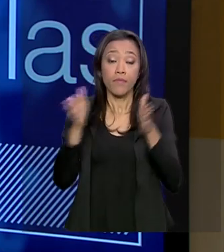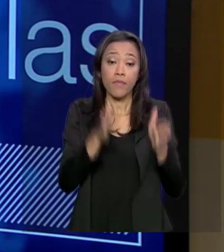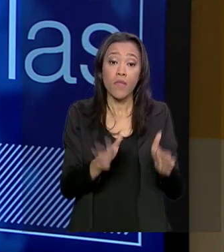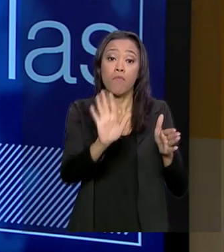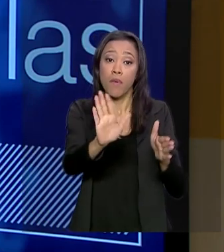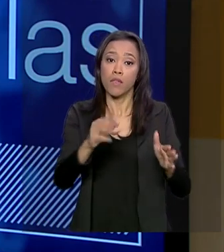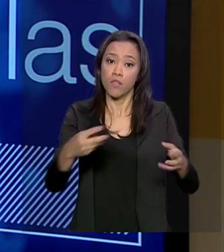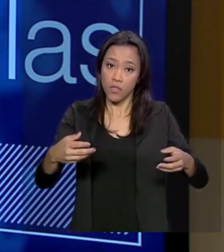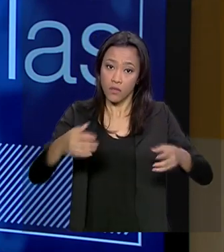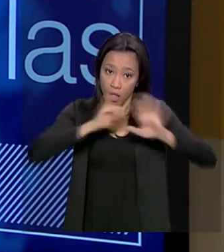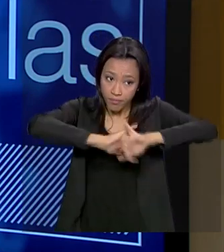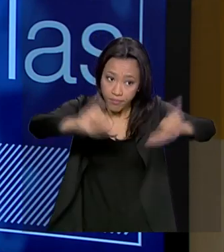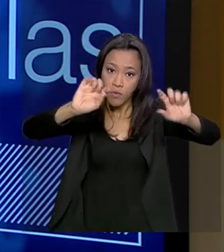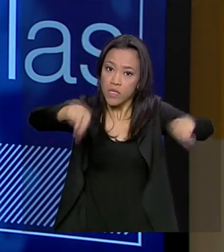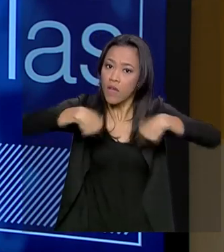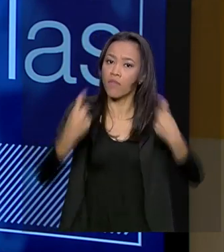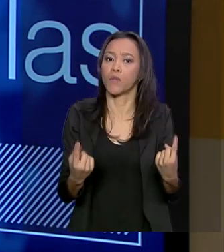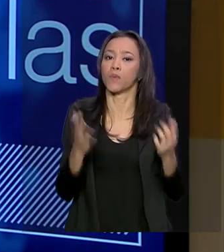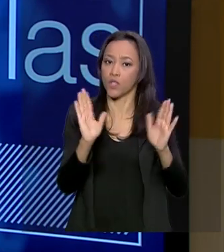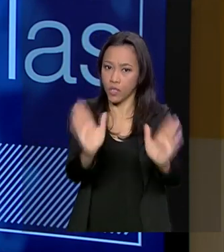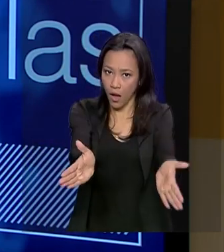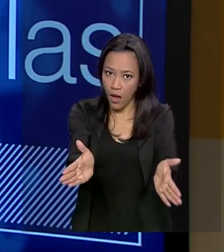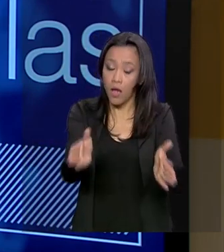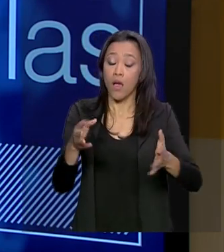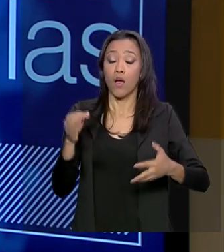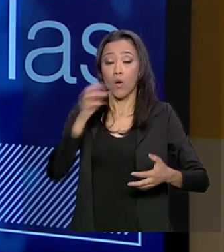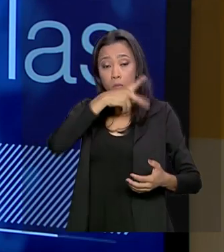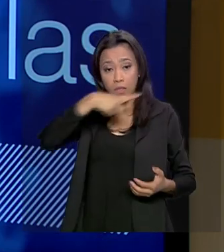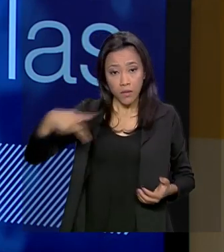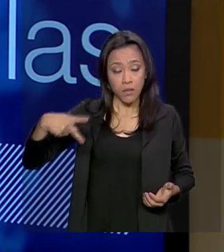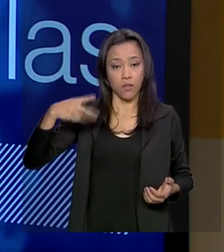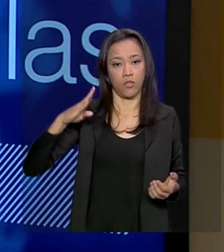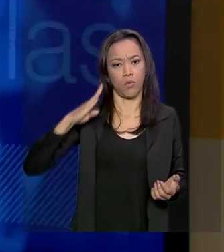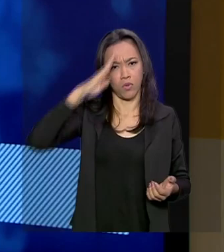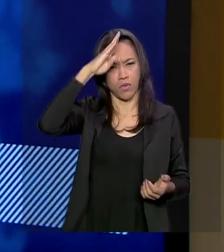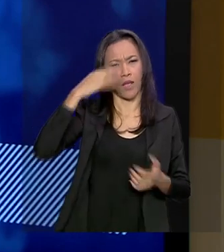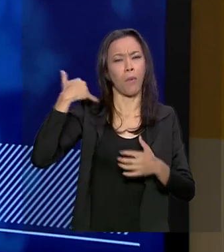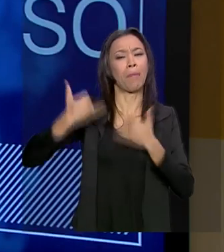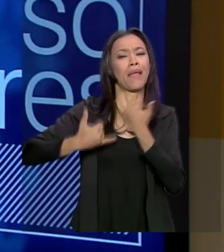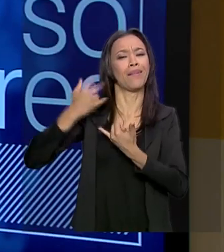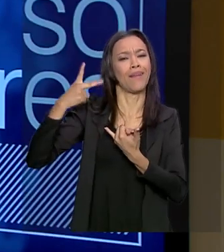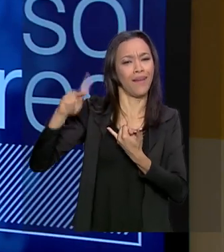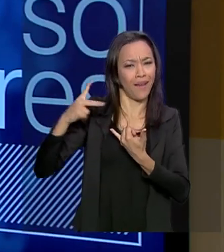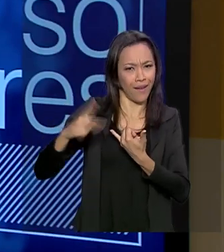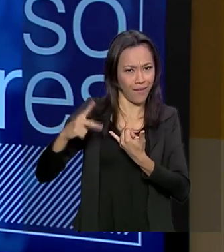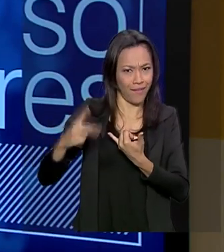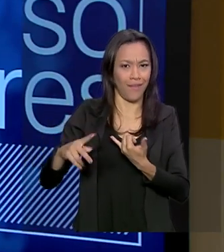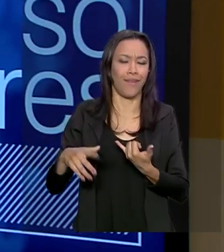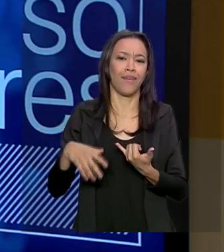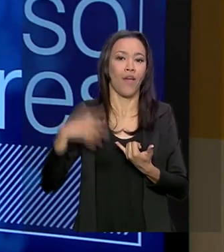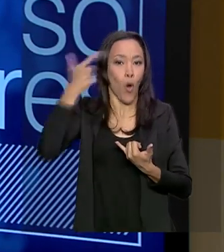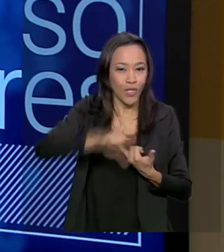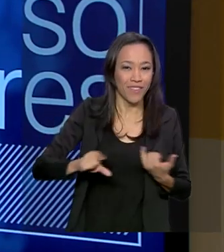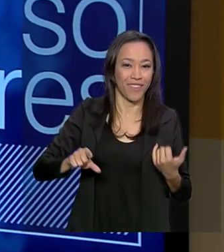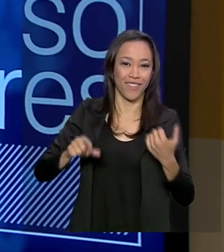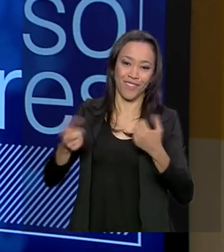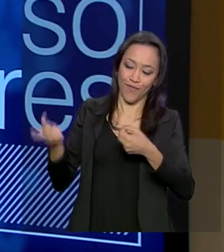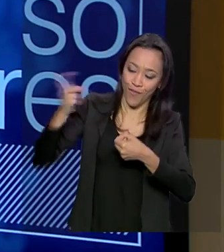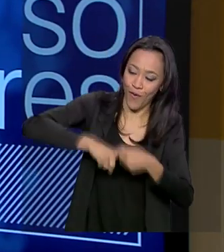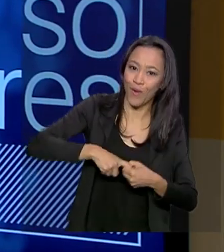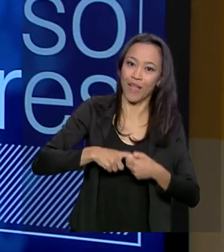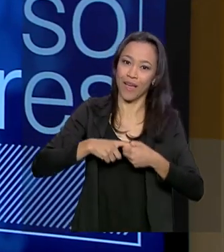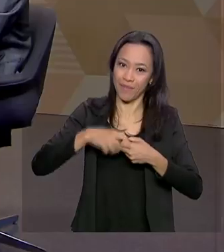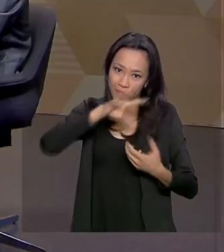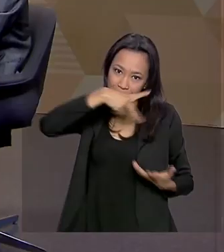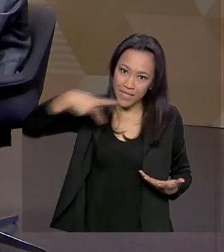lançou o desafio. O presidente Bolsonaro, até uma brincadeira, tem que ser reeleito. Eu brinquei